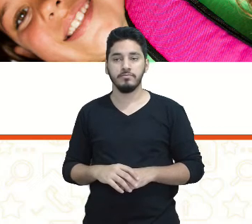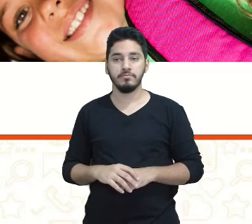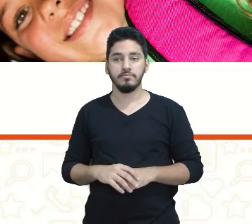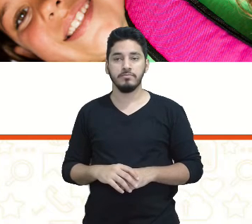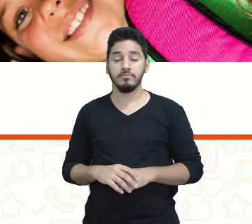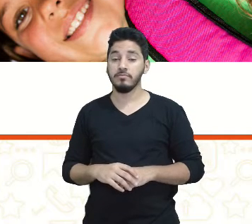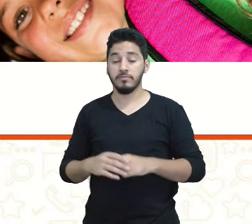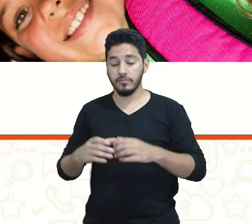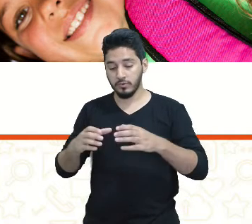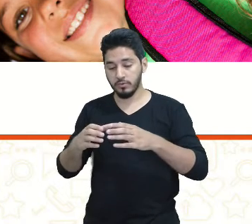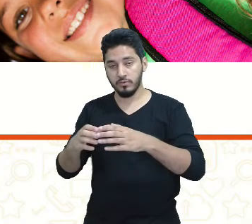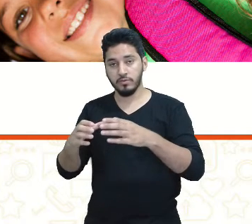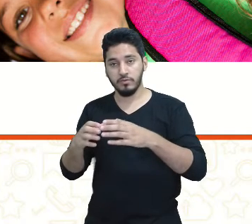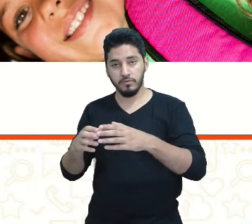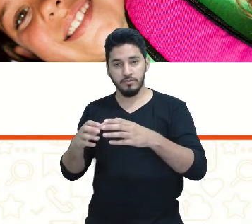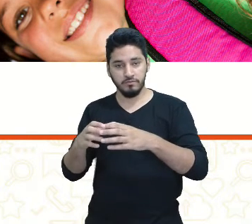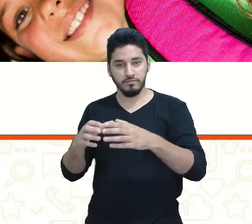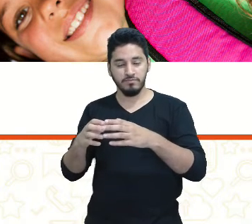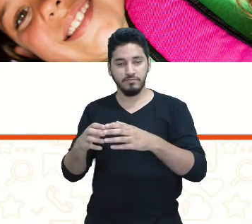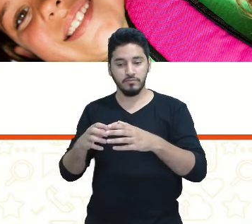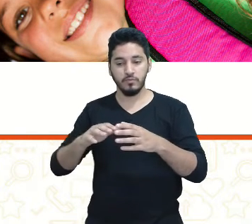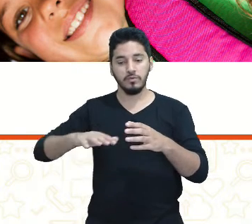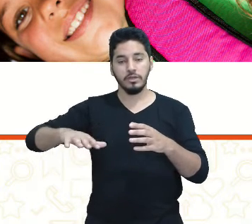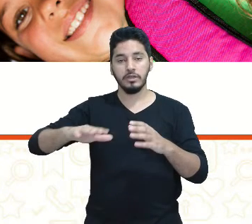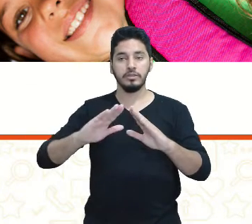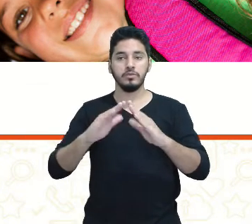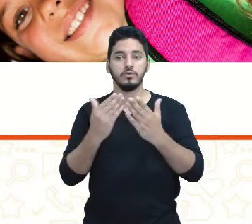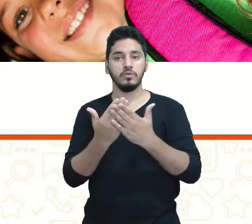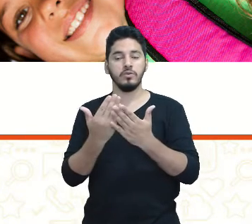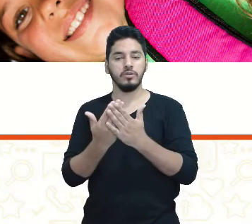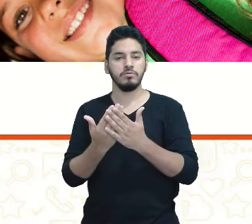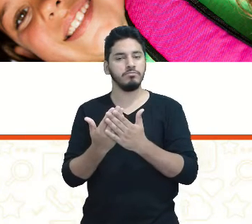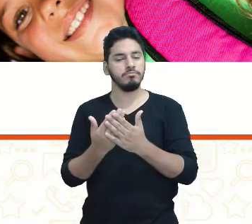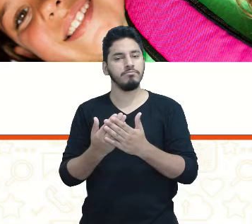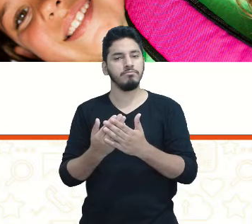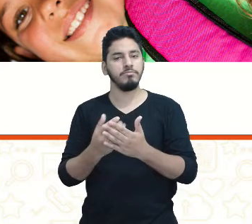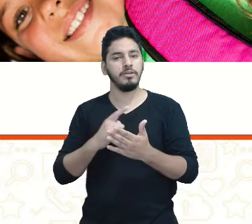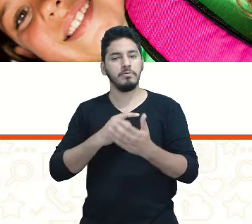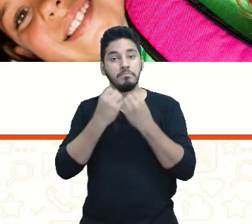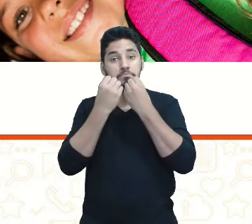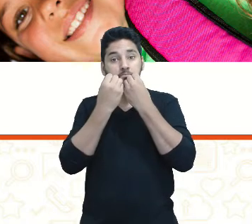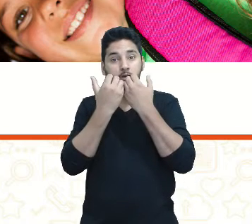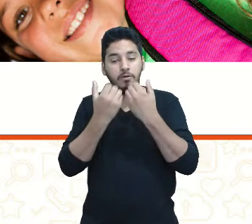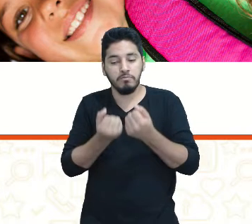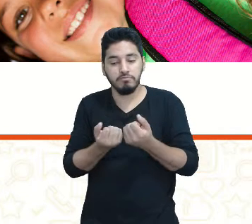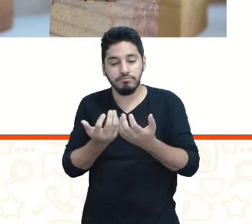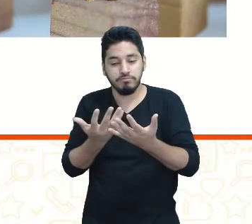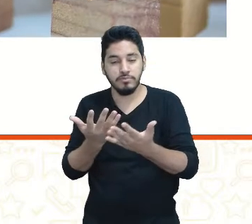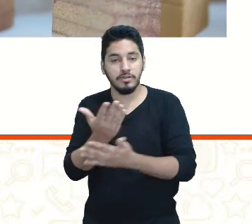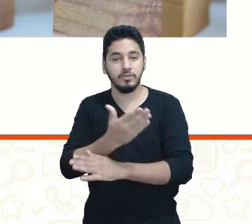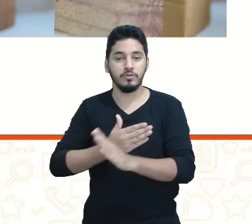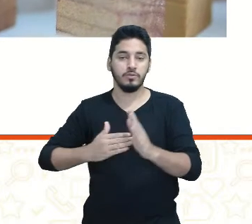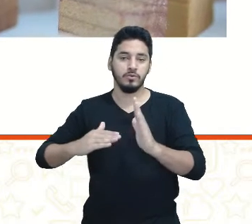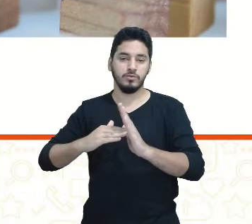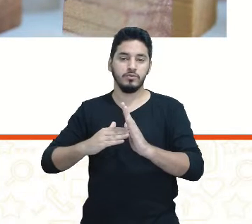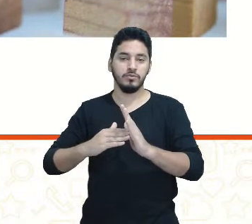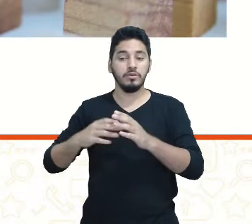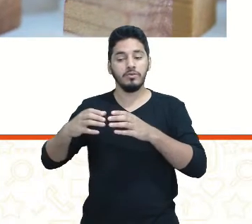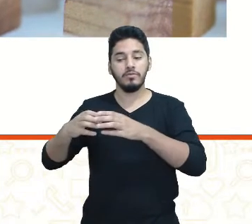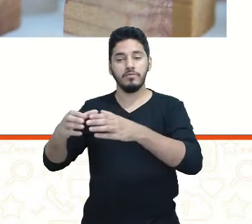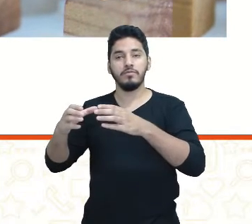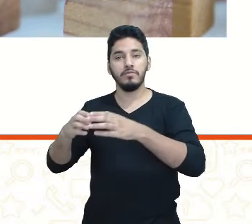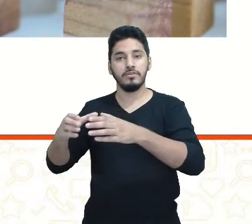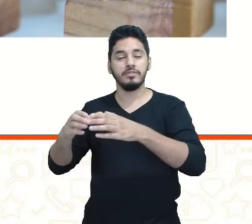O convívio no ambiente escolar comum também beneficia a todos, a convivência, ela de verdade,